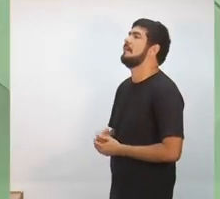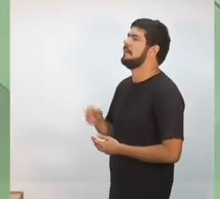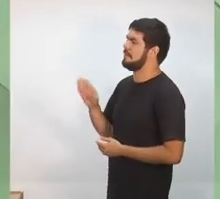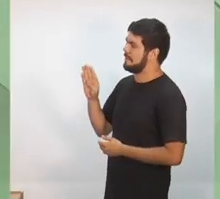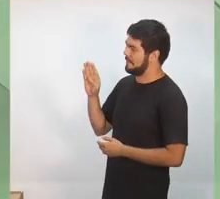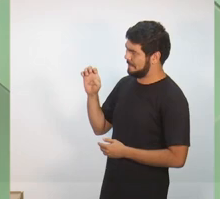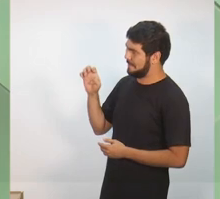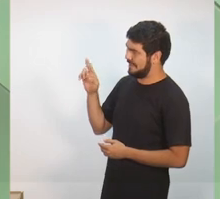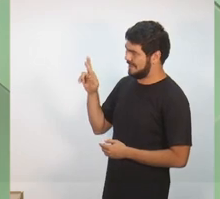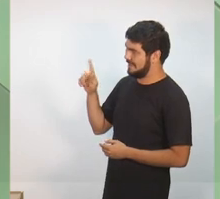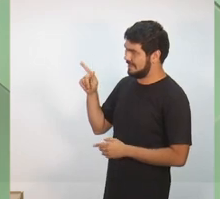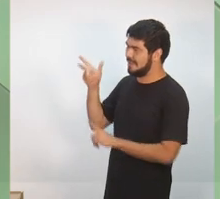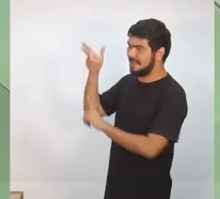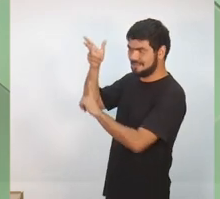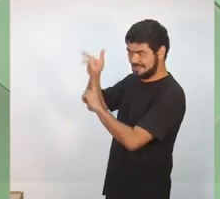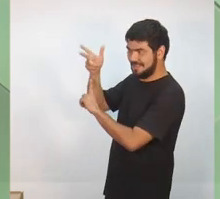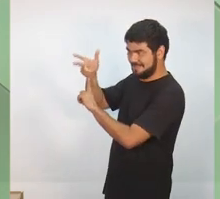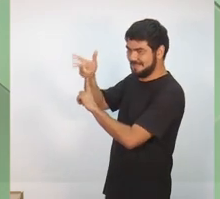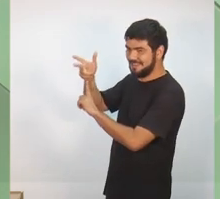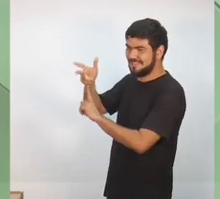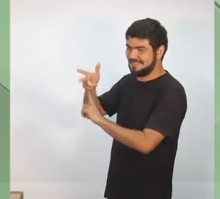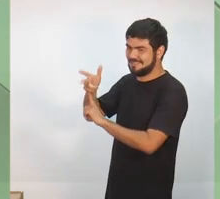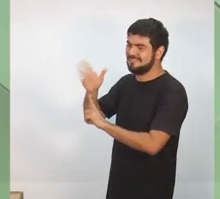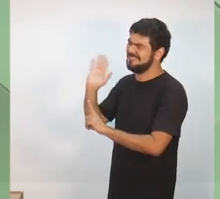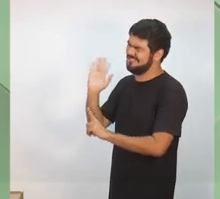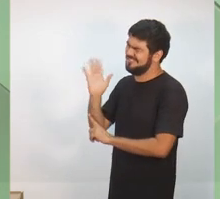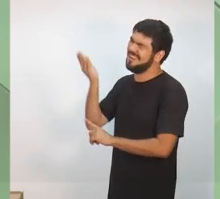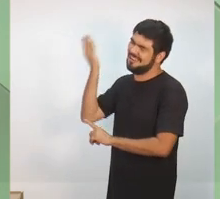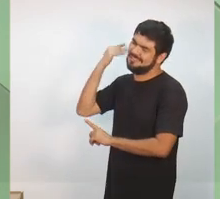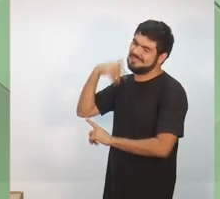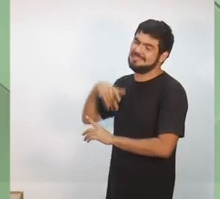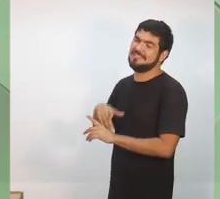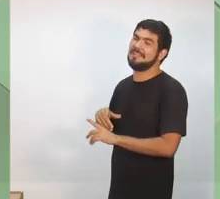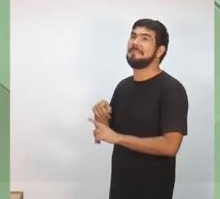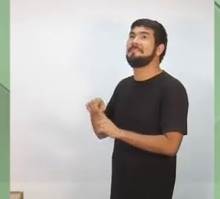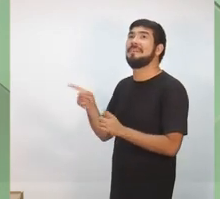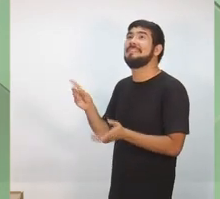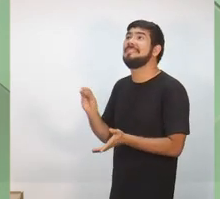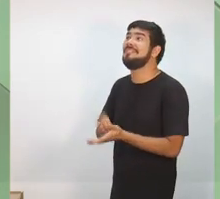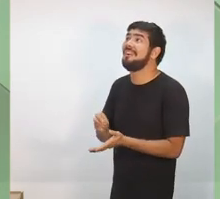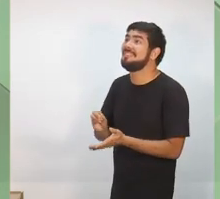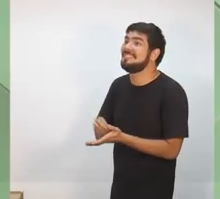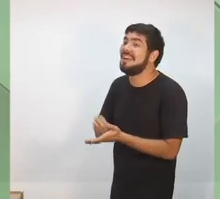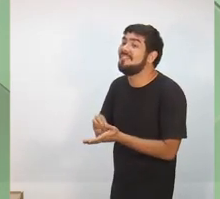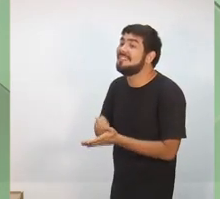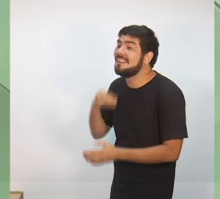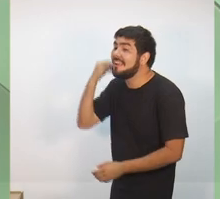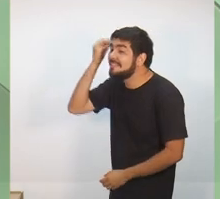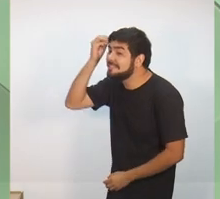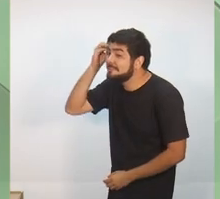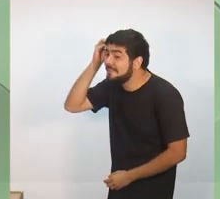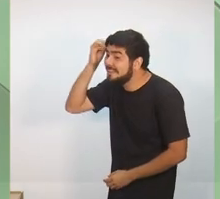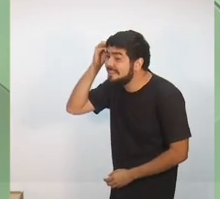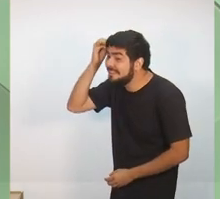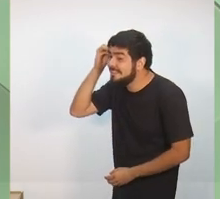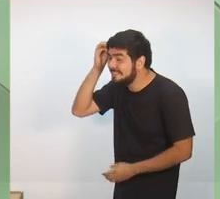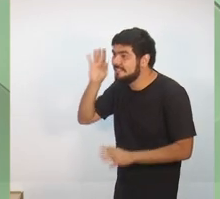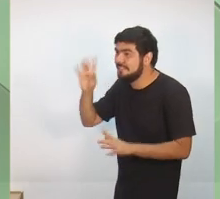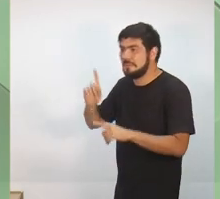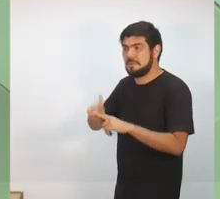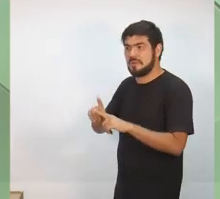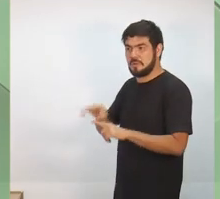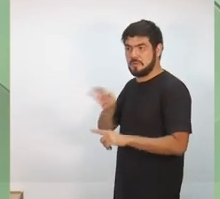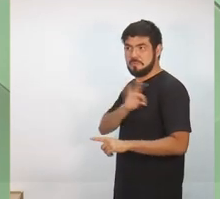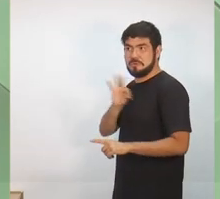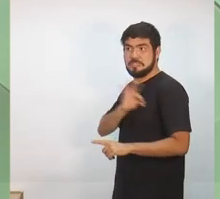câmeras de vigilância chegaram em algum momento até funcionar, mas aí faltava a inteligência, porque o policial